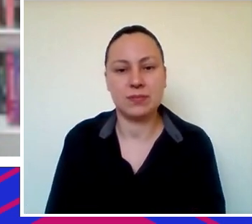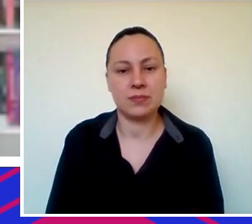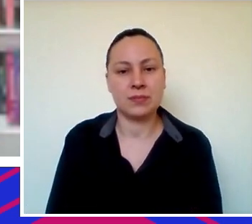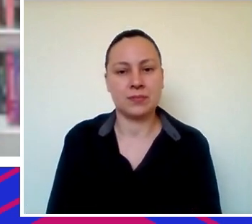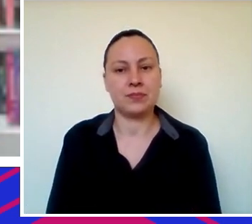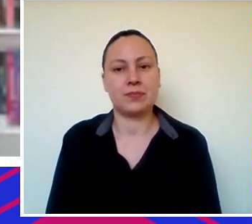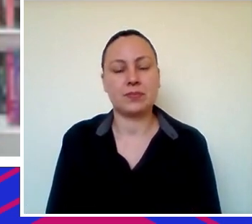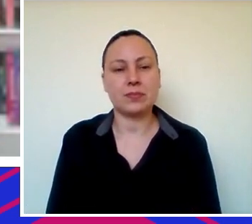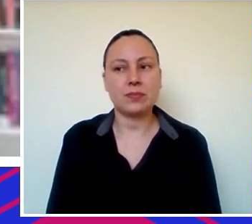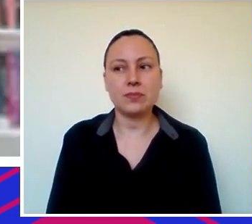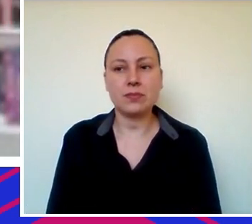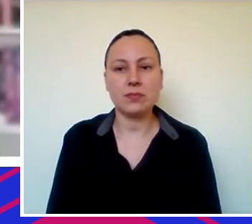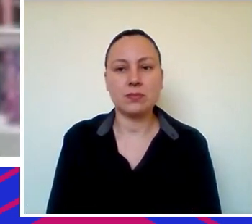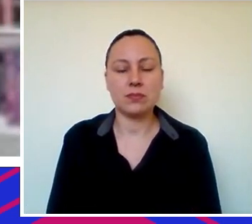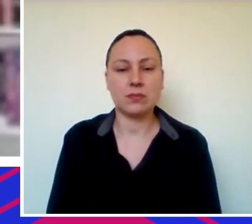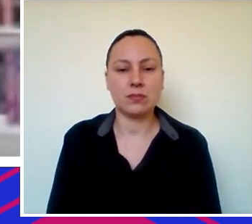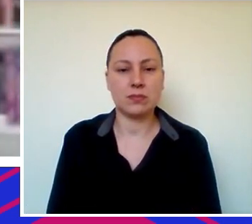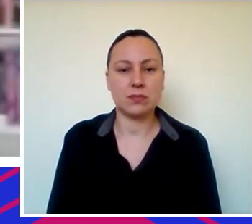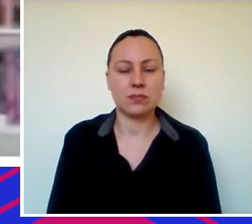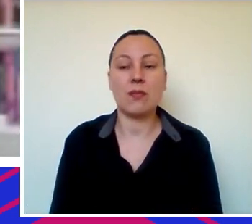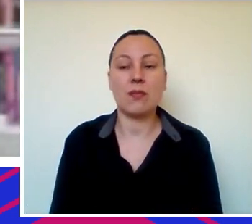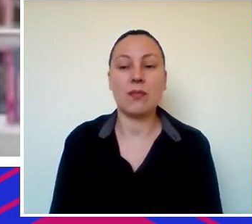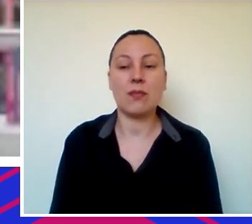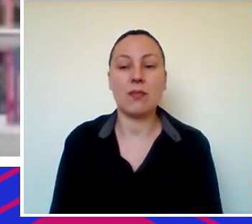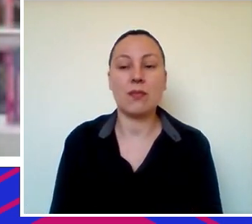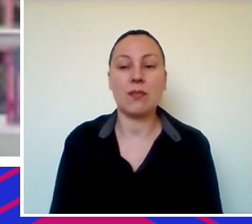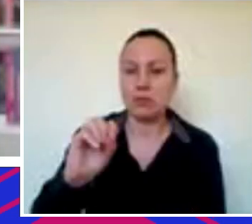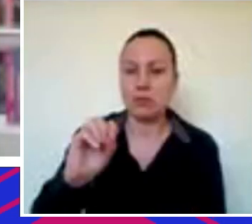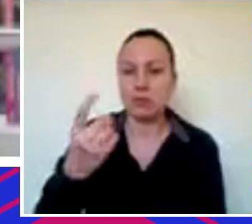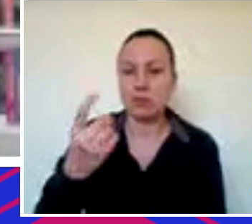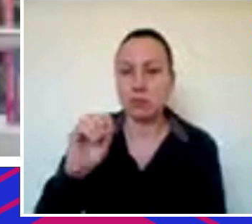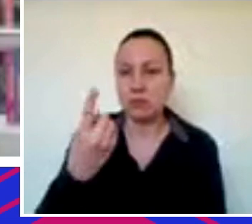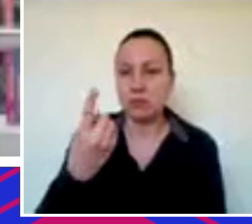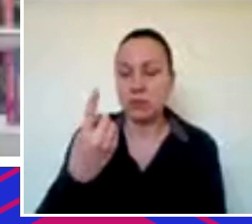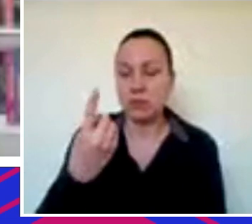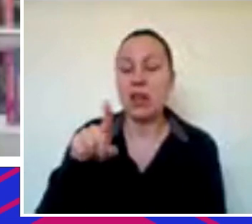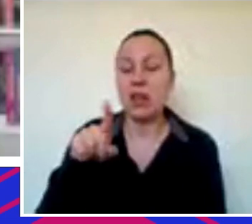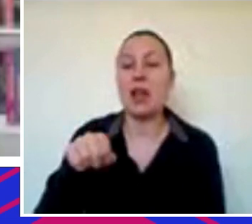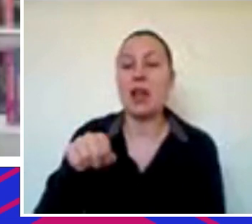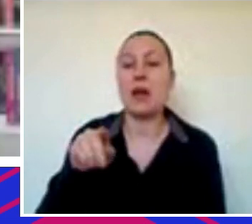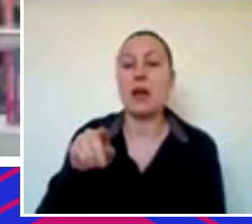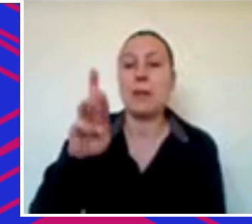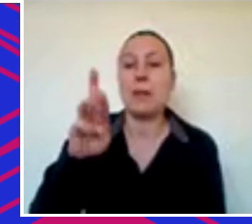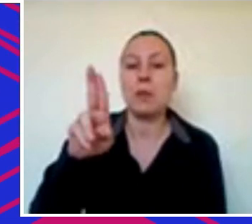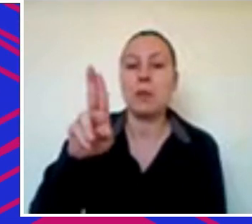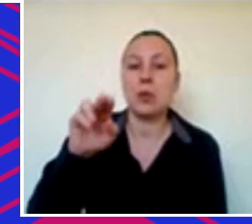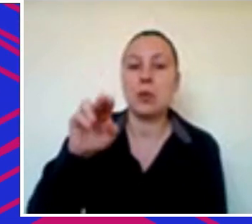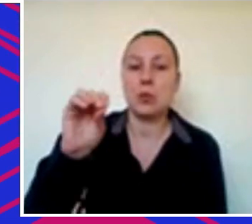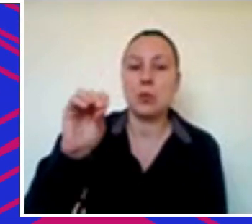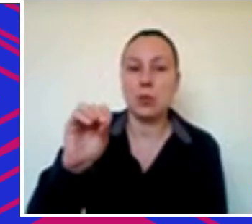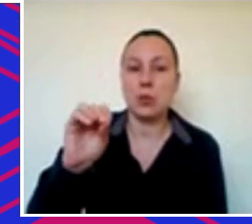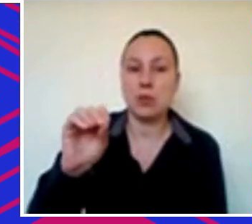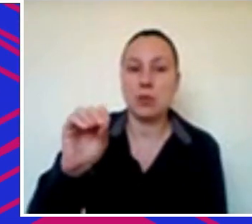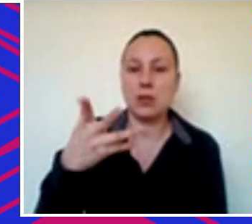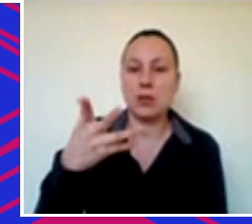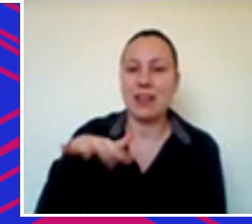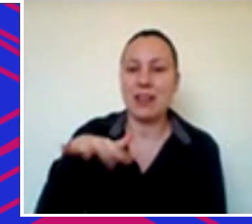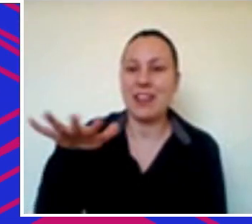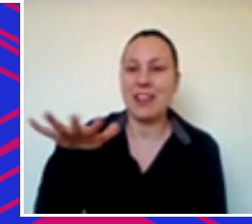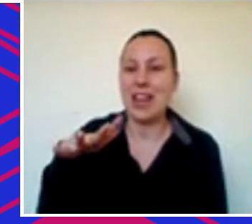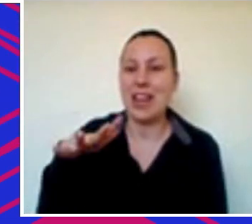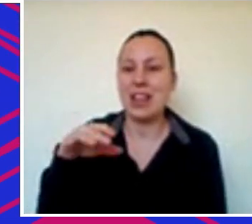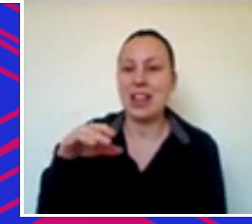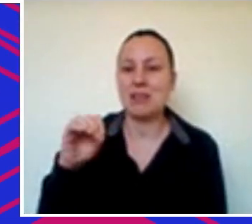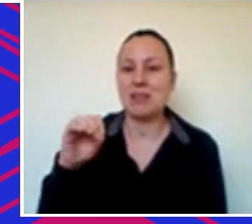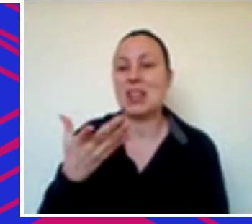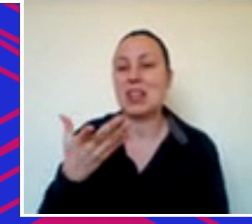Interessantíssimo. Nessa linha da digitalização, eu queria puxar o Bruno, que é de uma área que você não imagina que vai digitalizar,